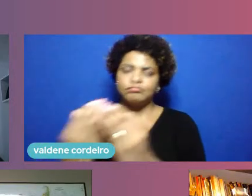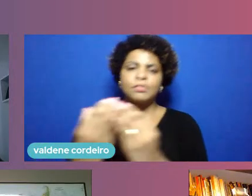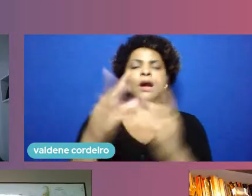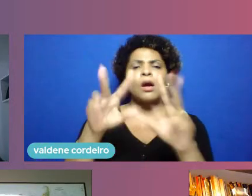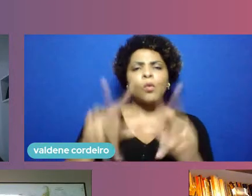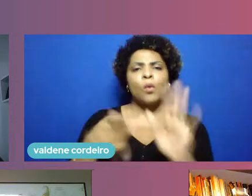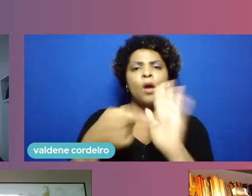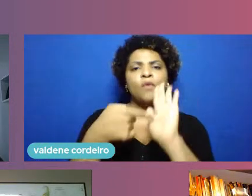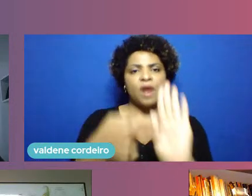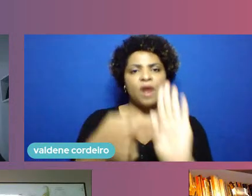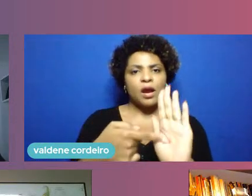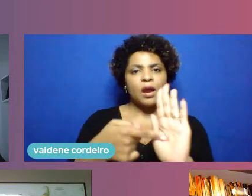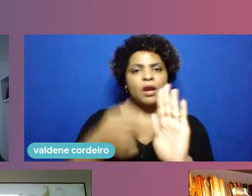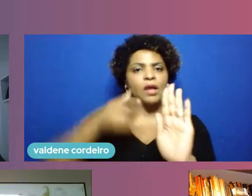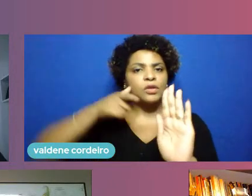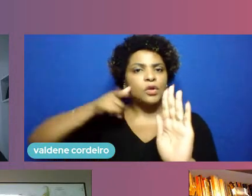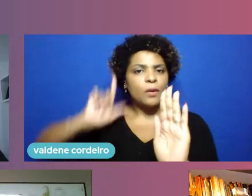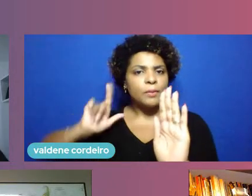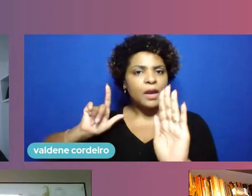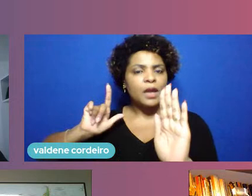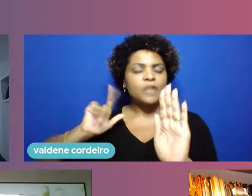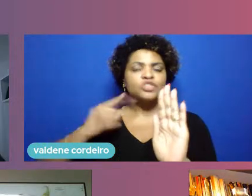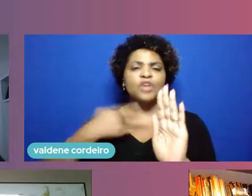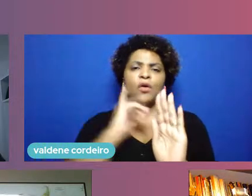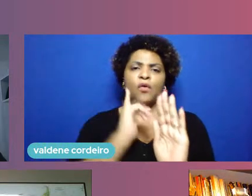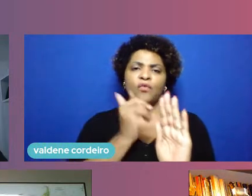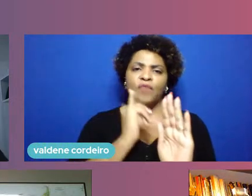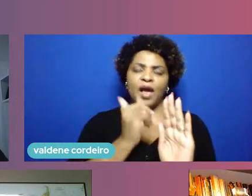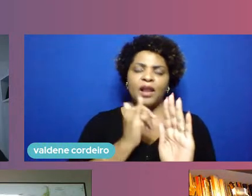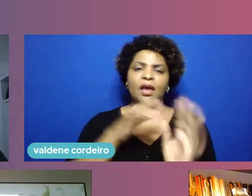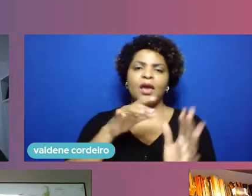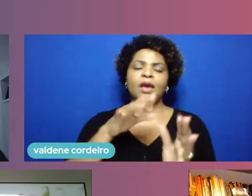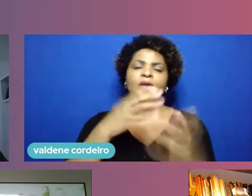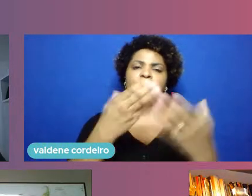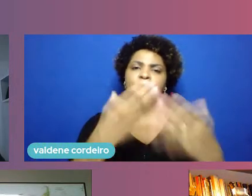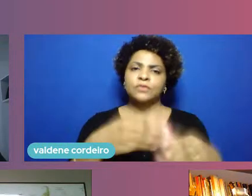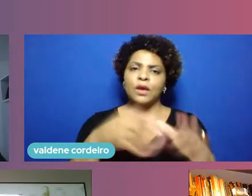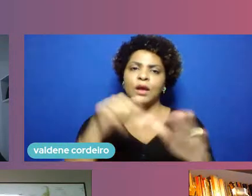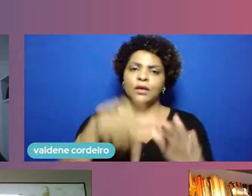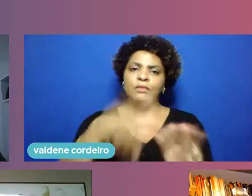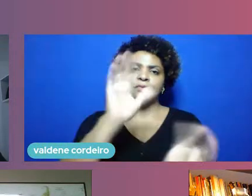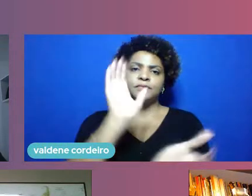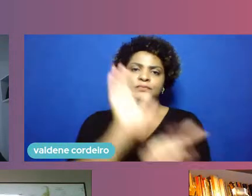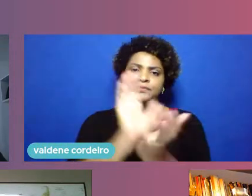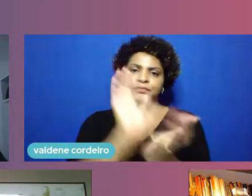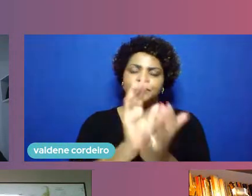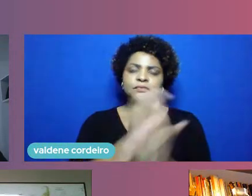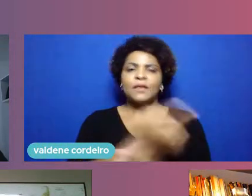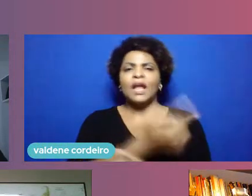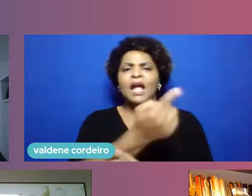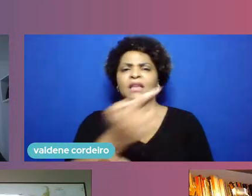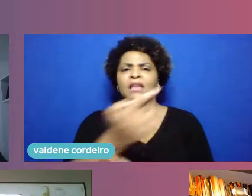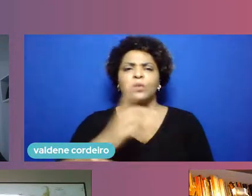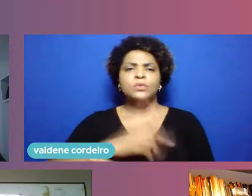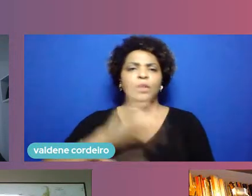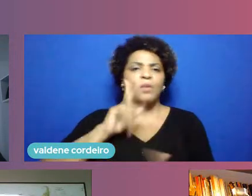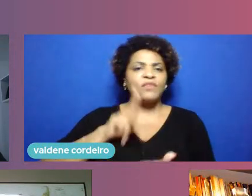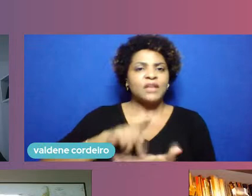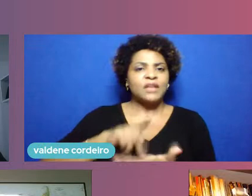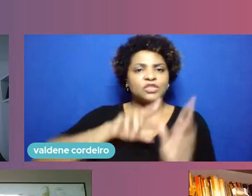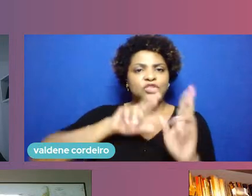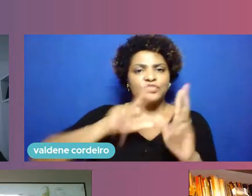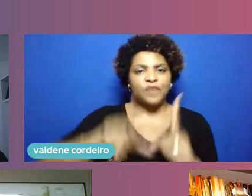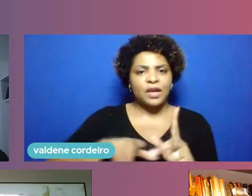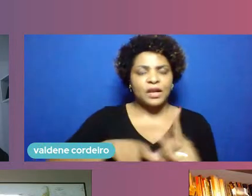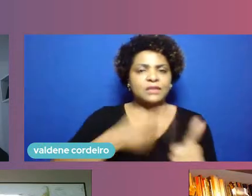painel aqui um pouco sobre os ecossistemas de Pernambuco cada ecossistema tem a sua realidade tem a presença dos